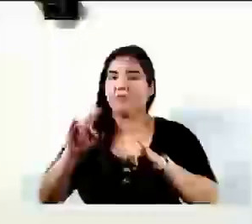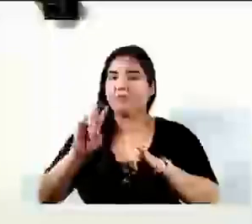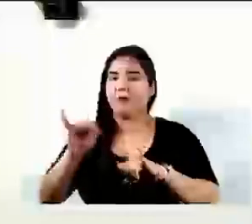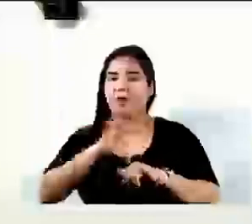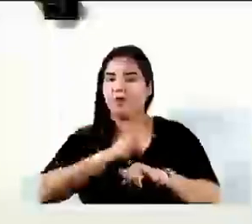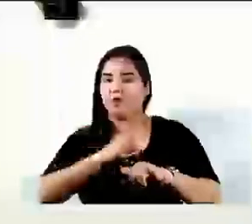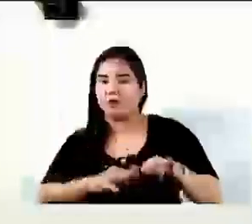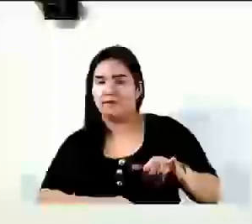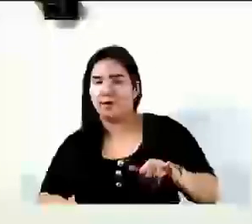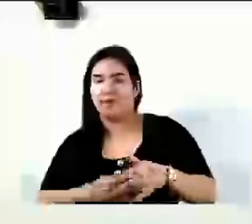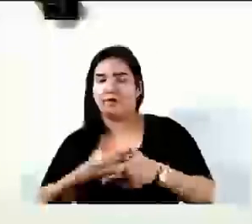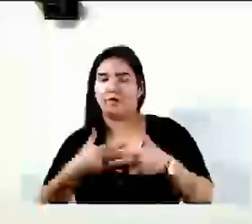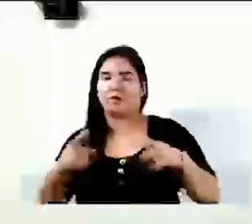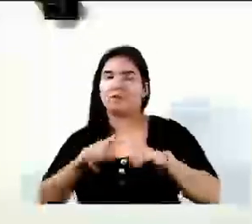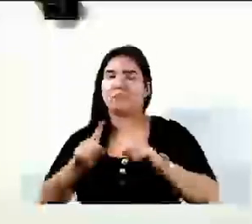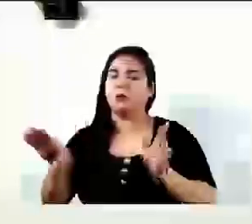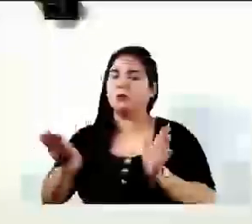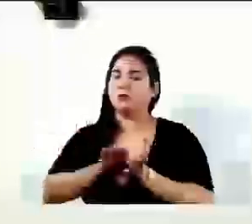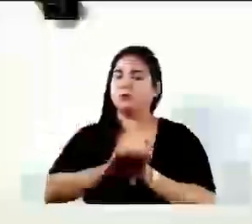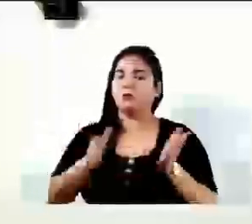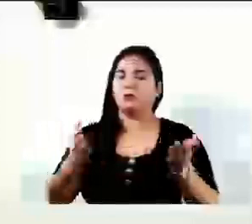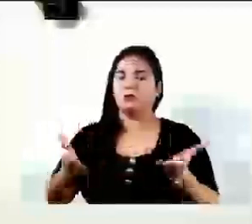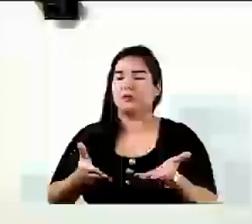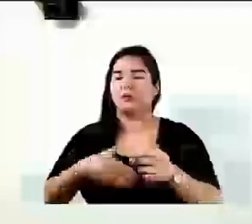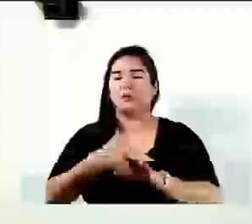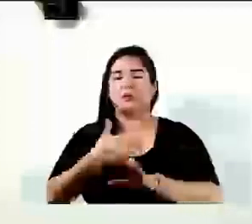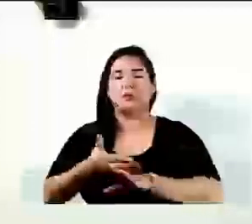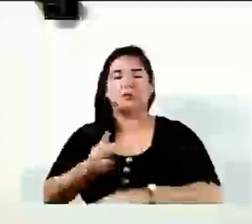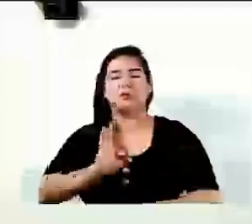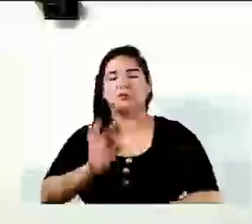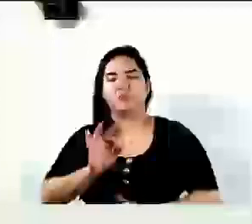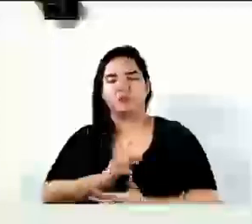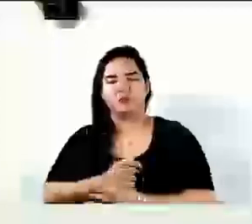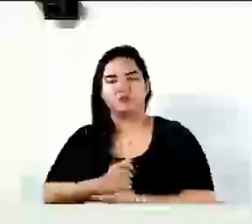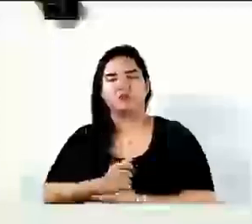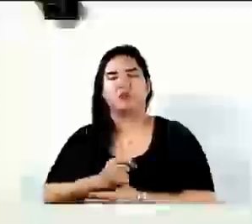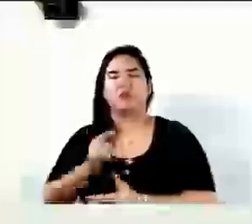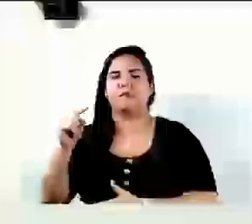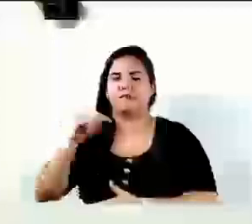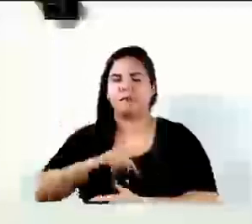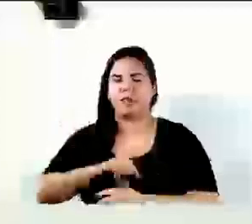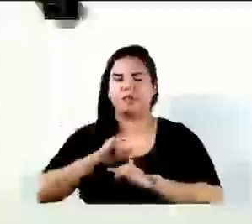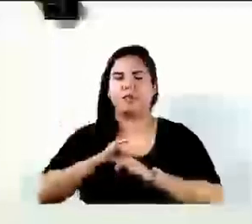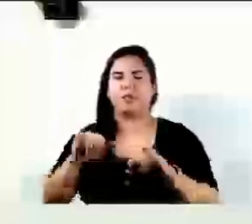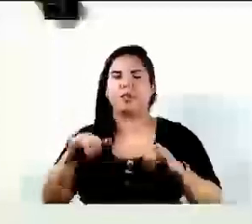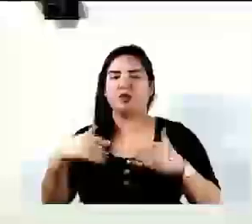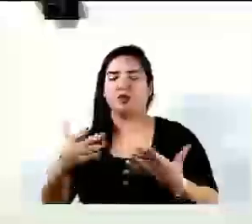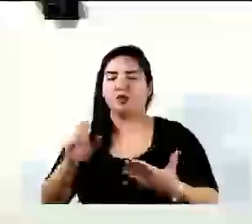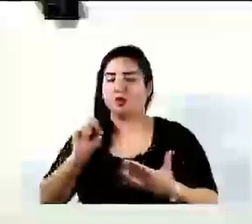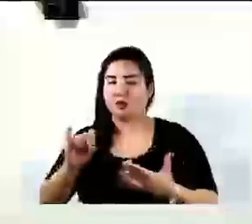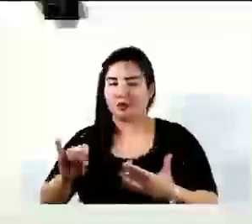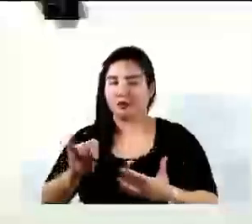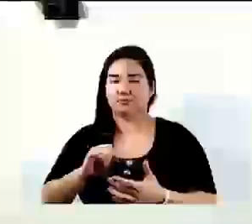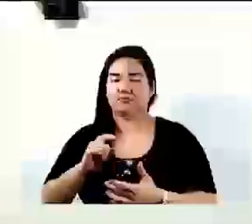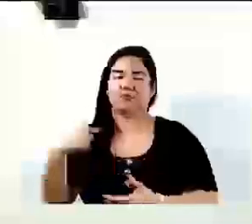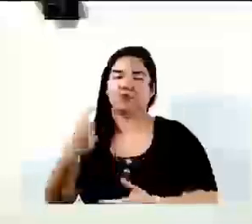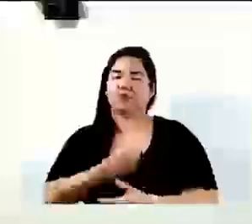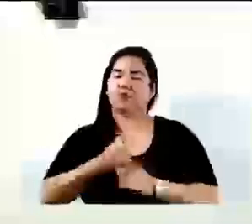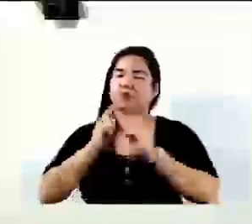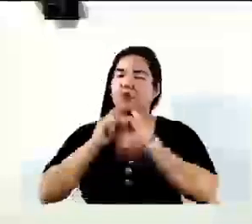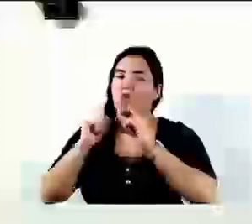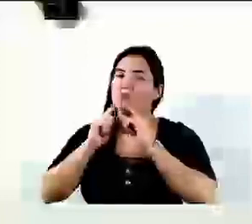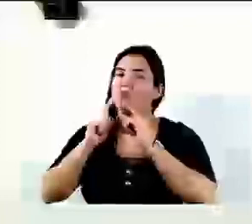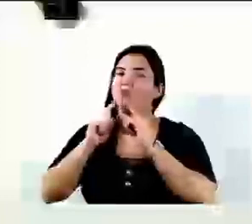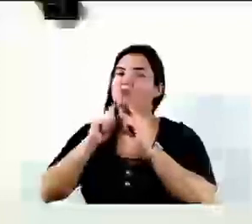hoje no Lindóia nunca apareceu o uniforme. Ele veio aqui, falou para nós. Então, gente, quando faz uma cobrança, a gente faz a